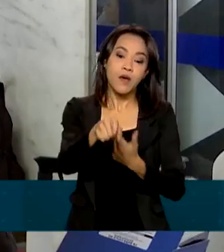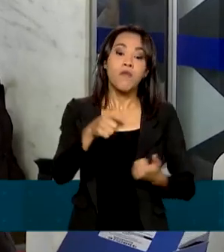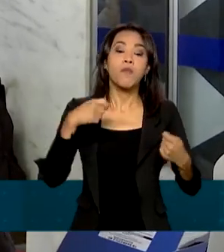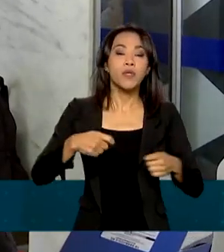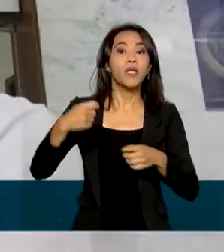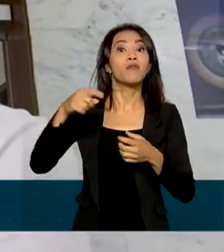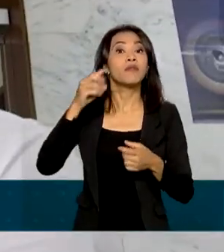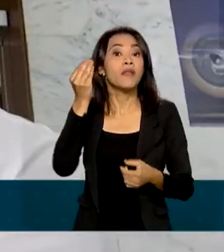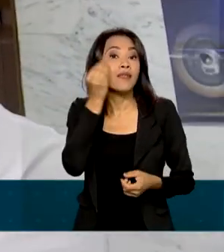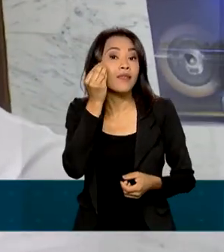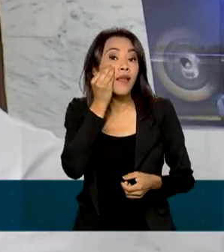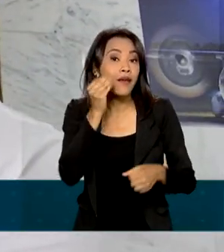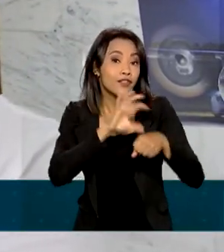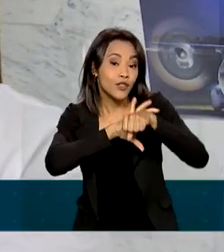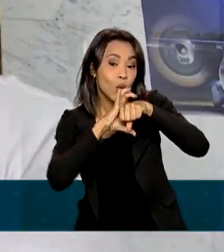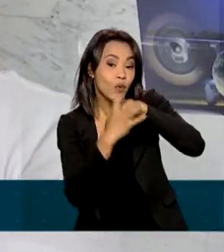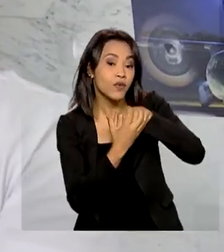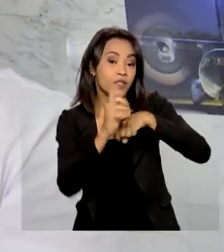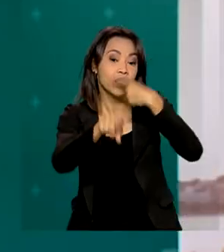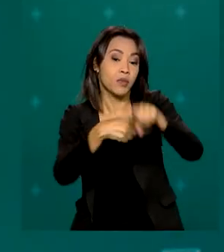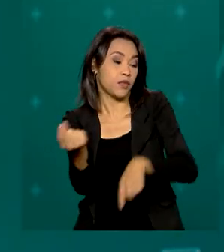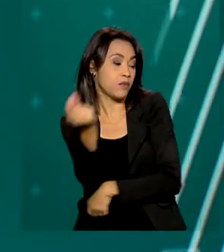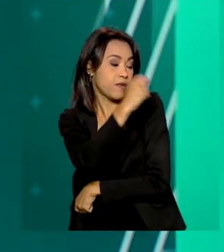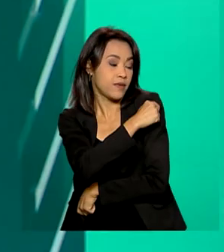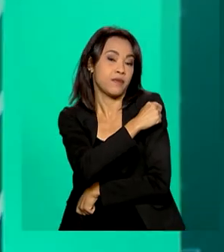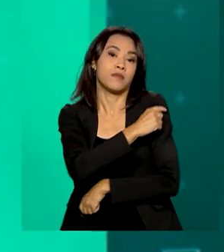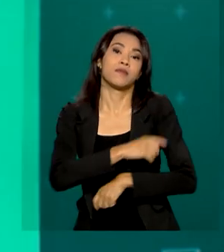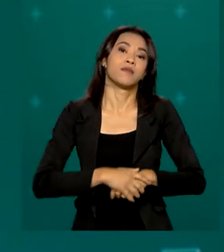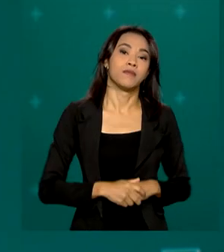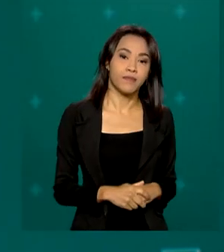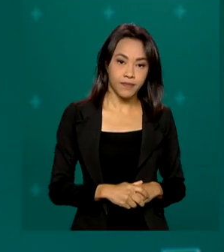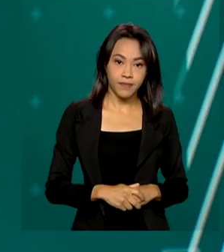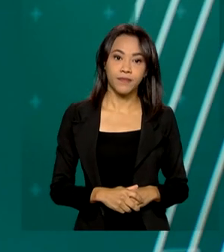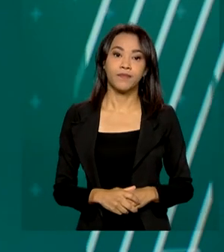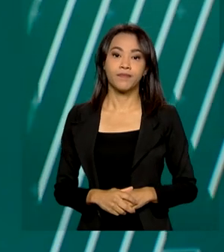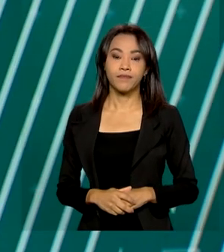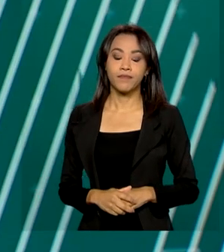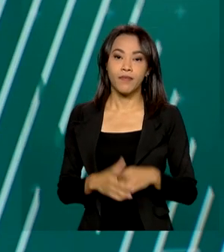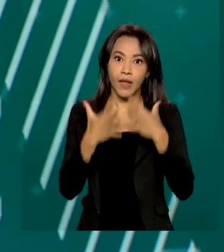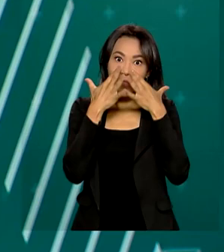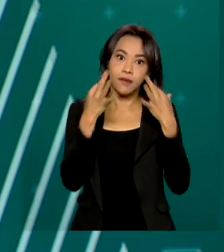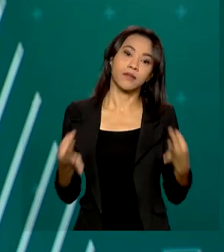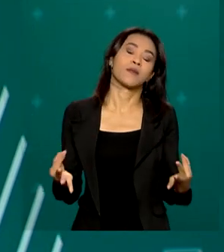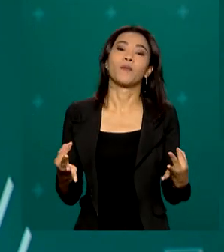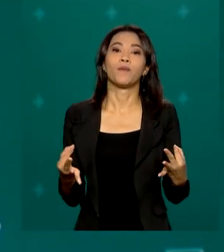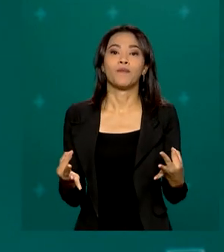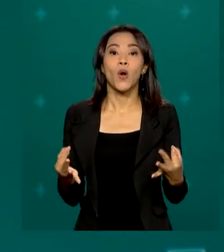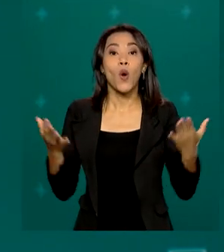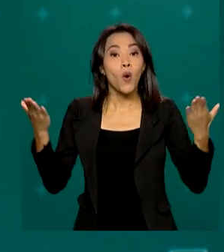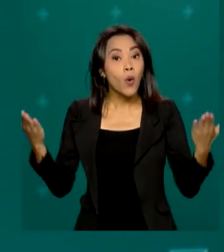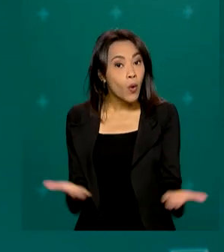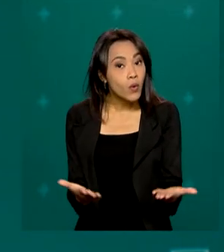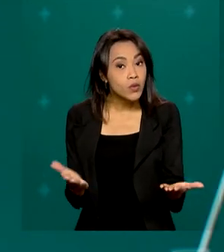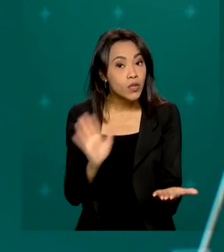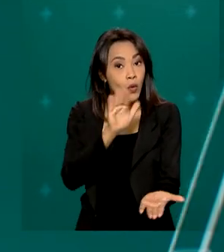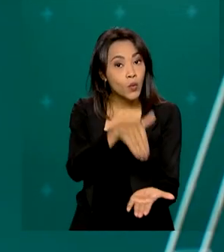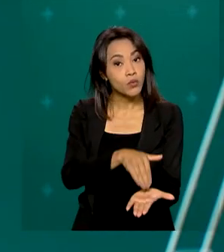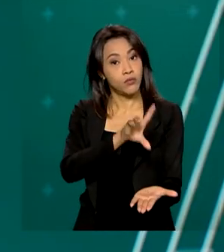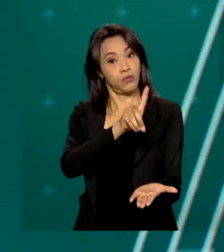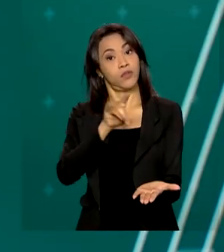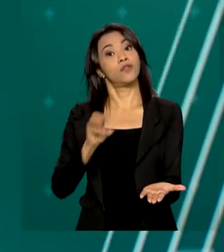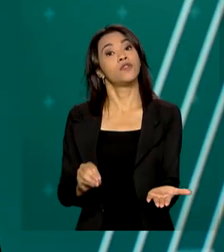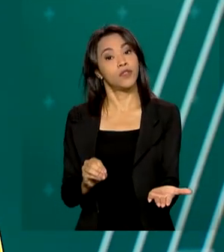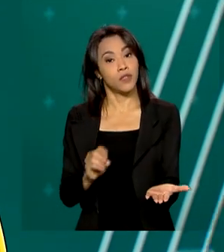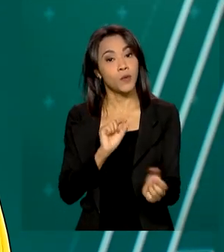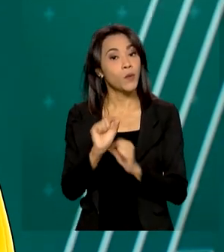Covid-19 e tomar vacinas. E atenção! Hoje é o último dia para fazer a inscrição no